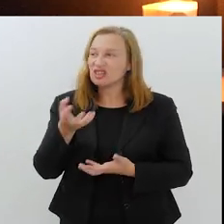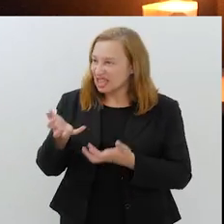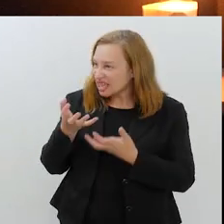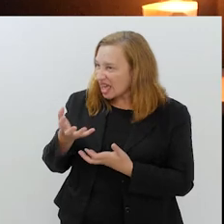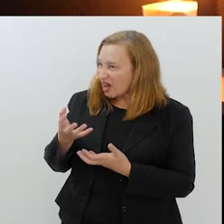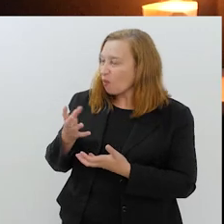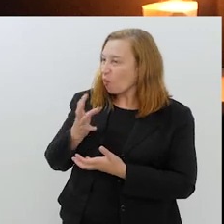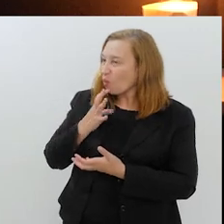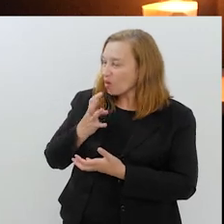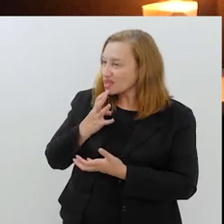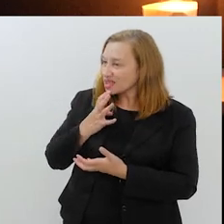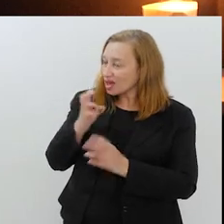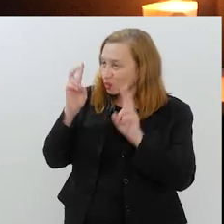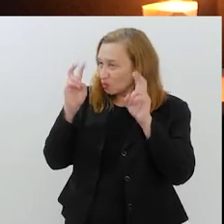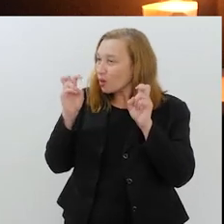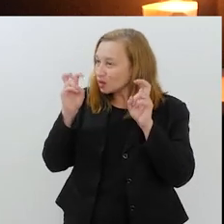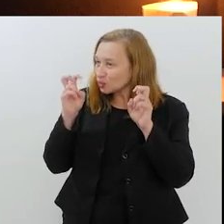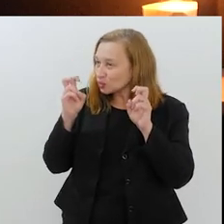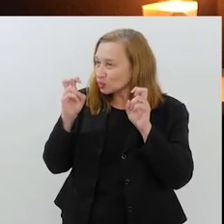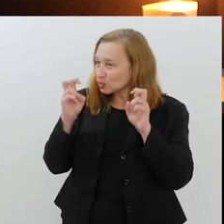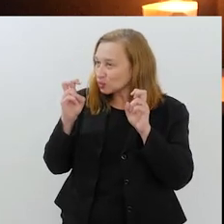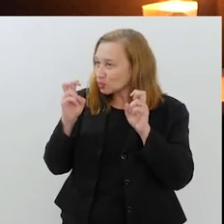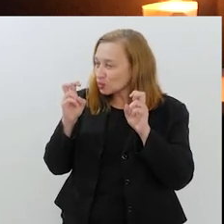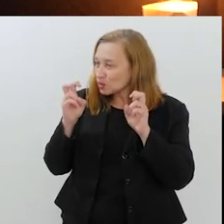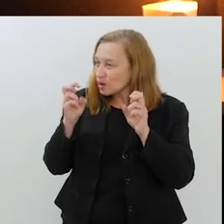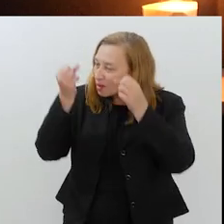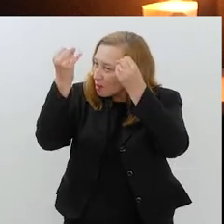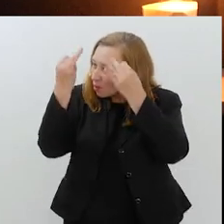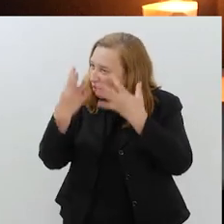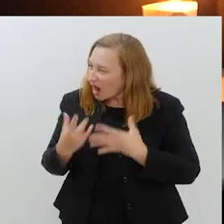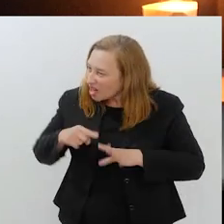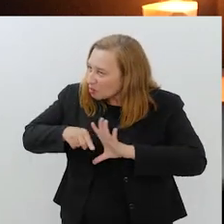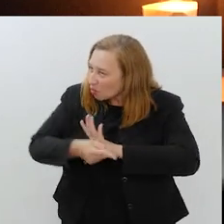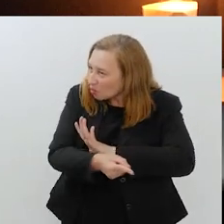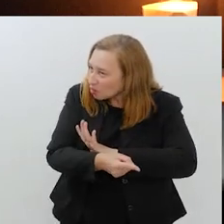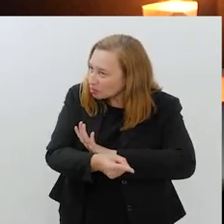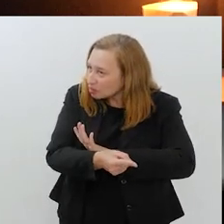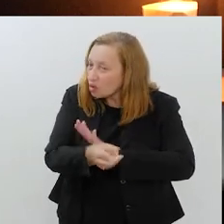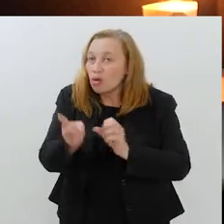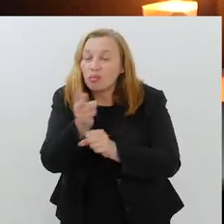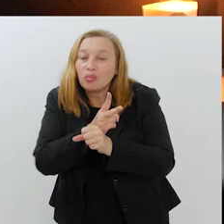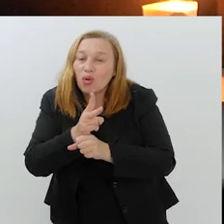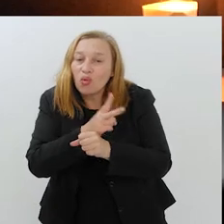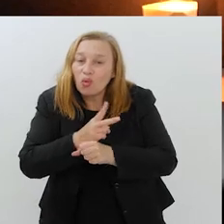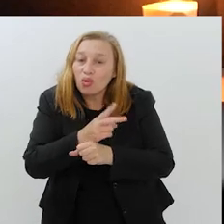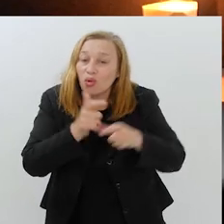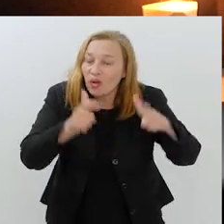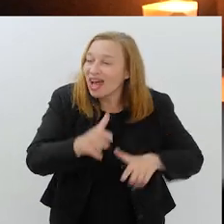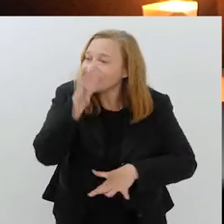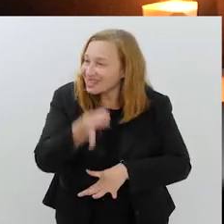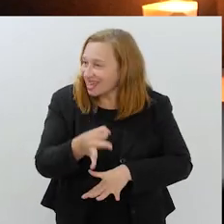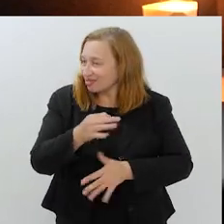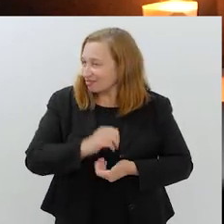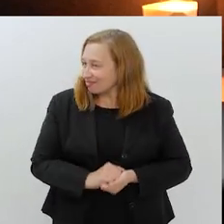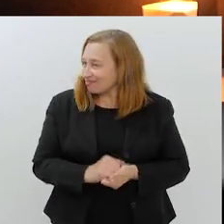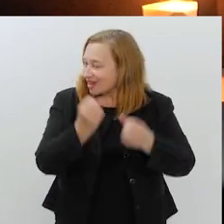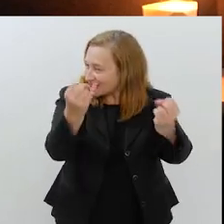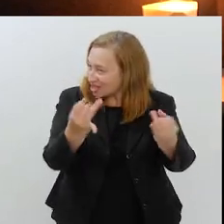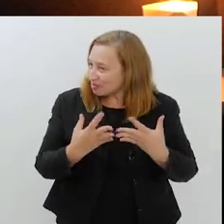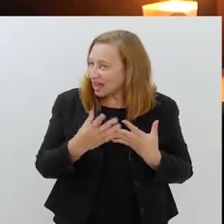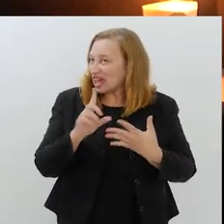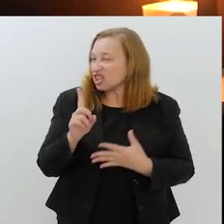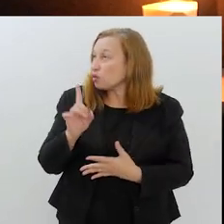nessa linha, né? Se você quer conhecer sobre um assunto de uma forma um pouco mais profunda, que você busque as fontes